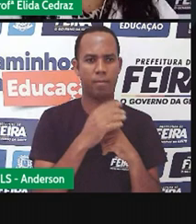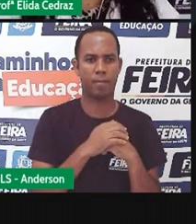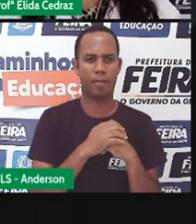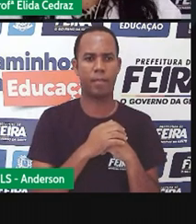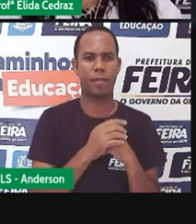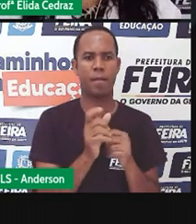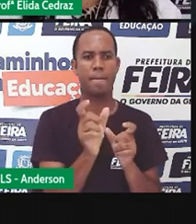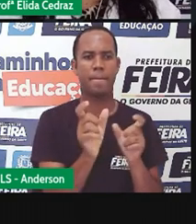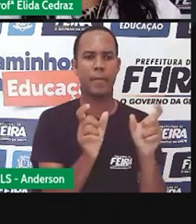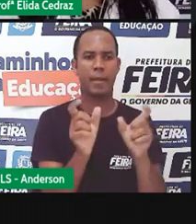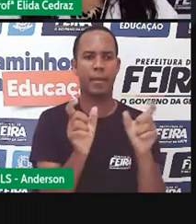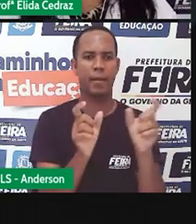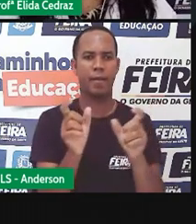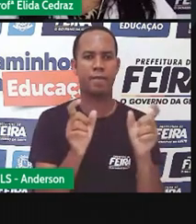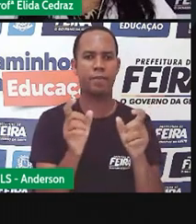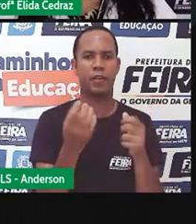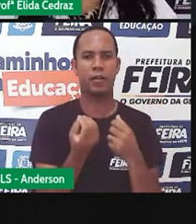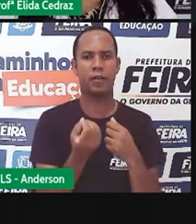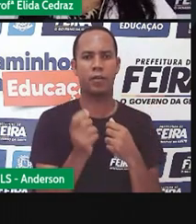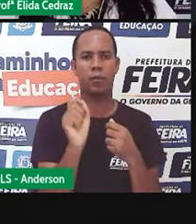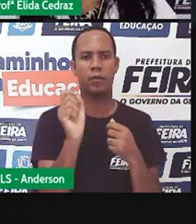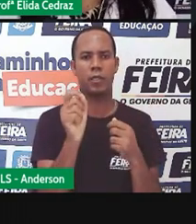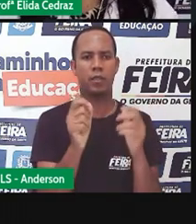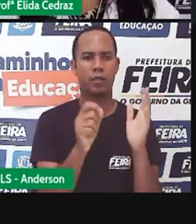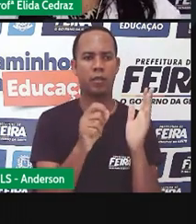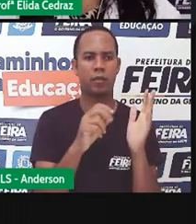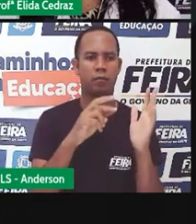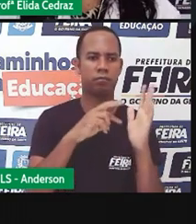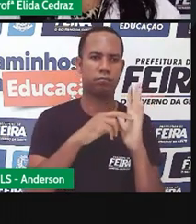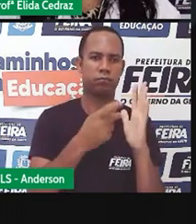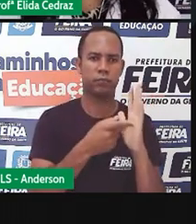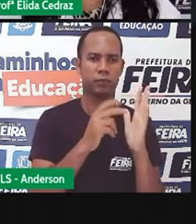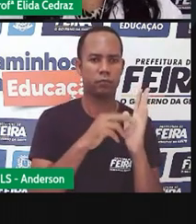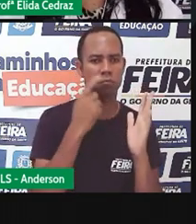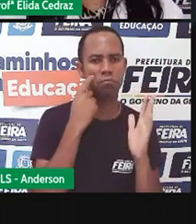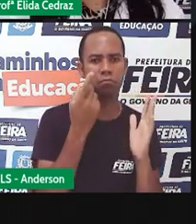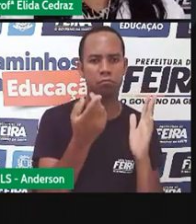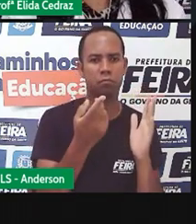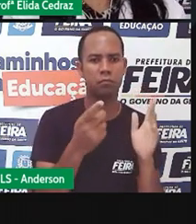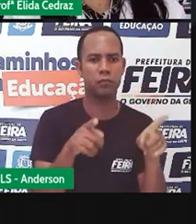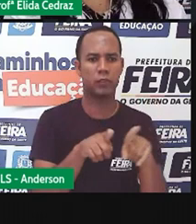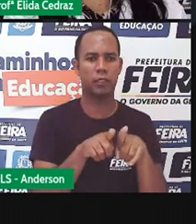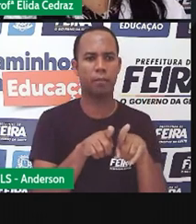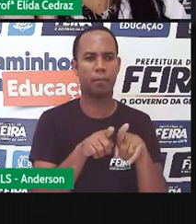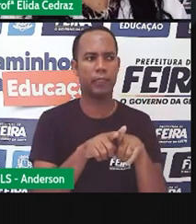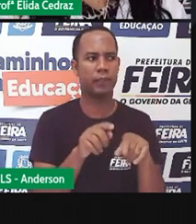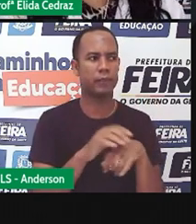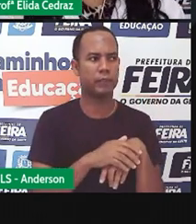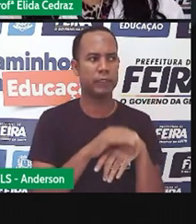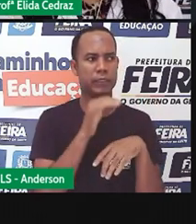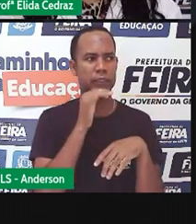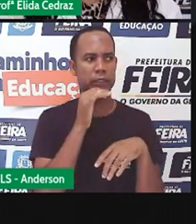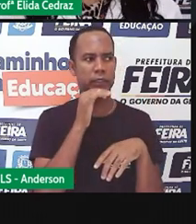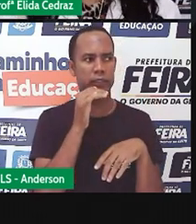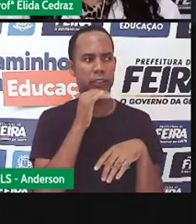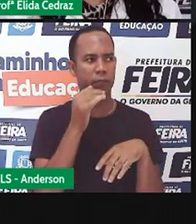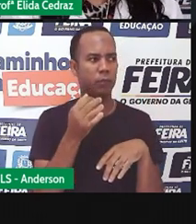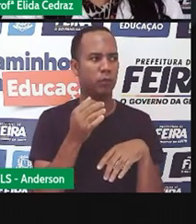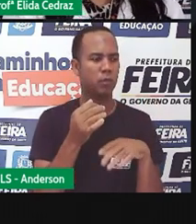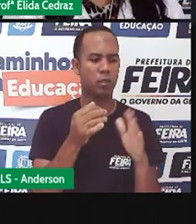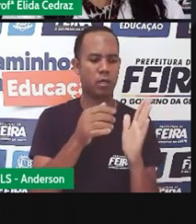palavras cruzadas, os classificados, previsão de tempo e uma agenda cultural.